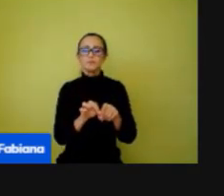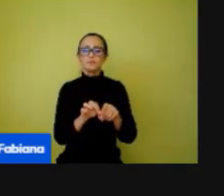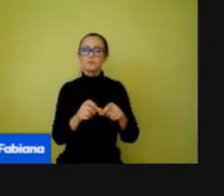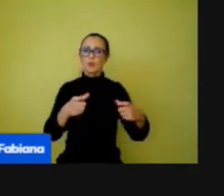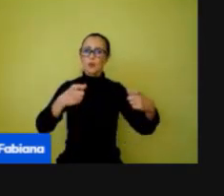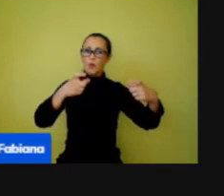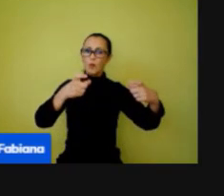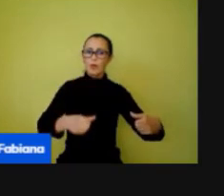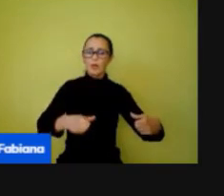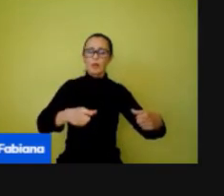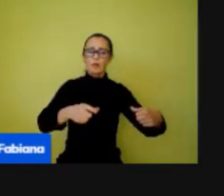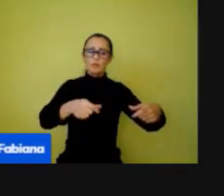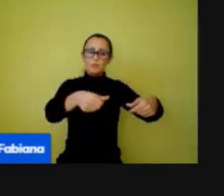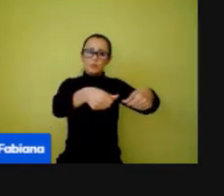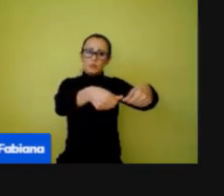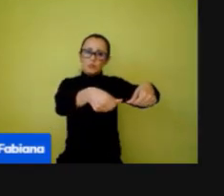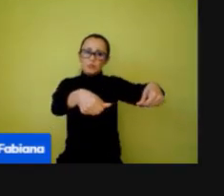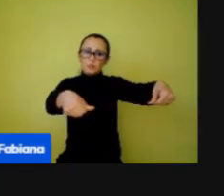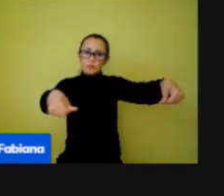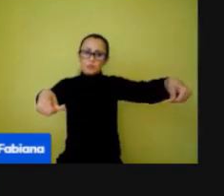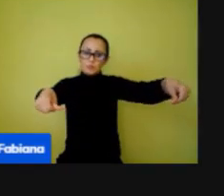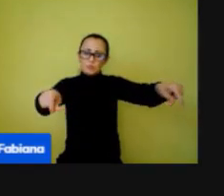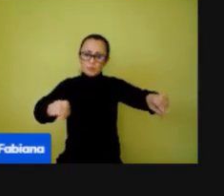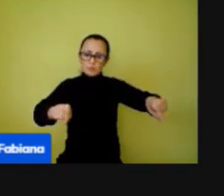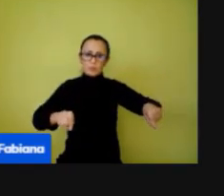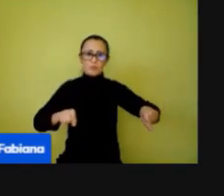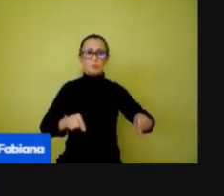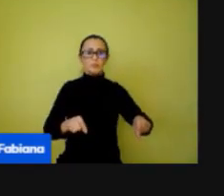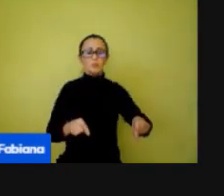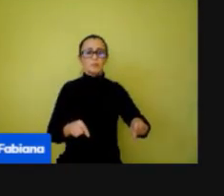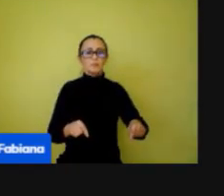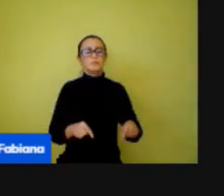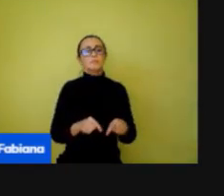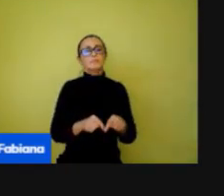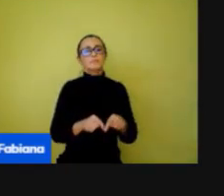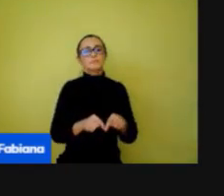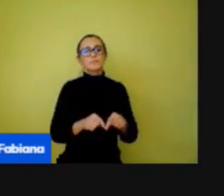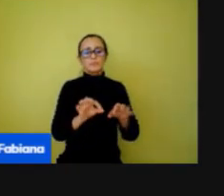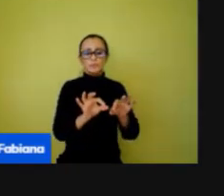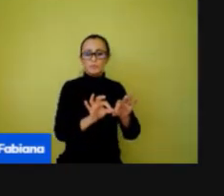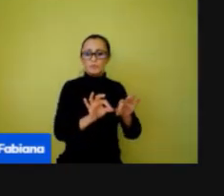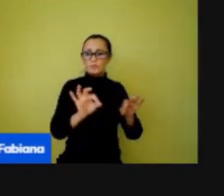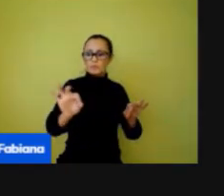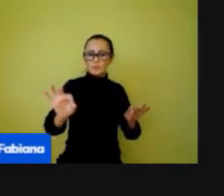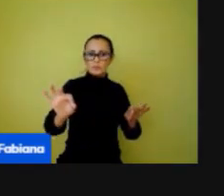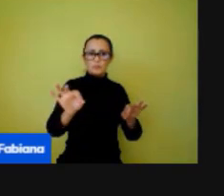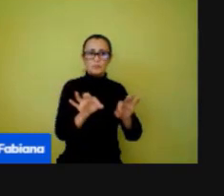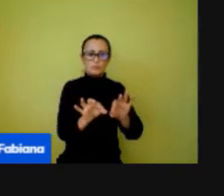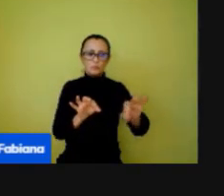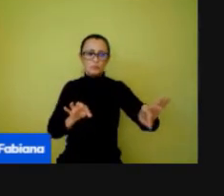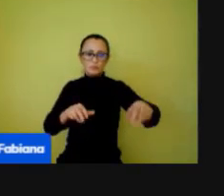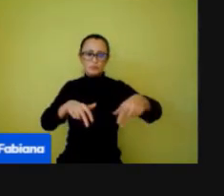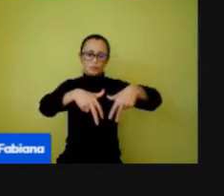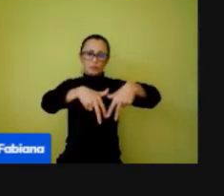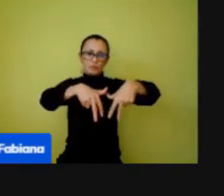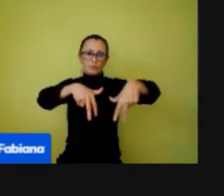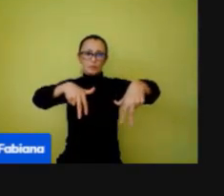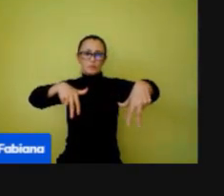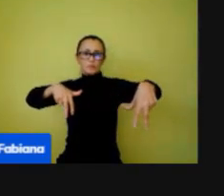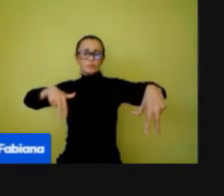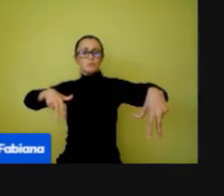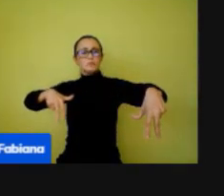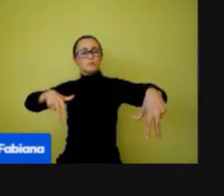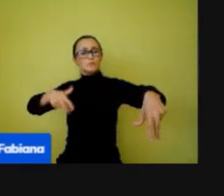e marcando com um X, onde cada criança precisa ficar a cada um metro e meio, você já consegue